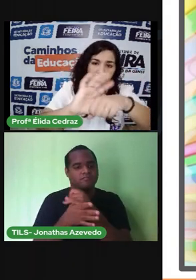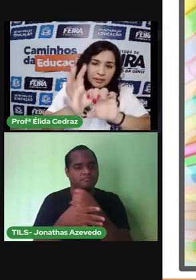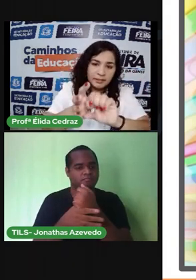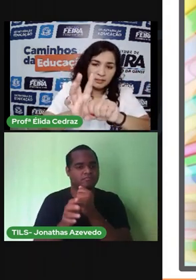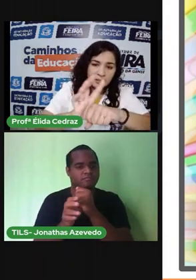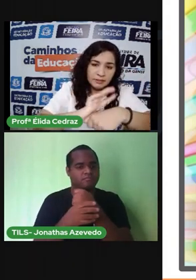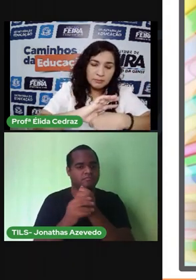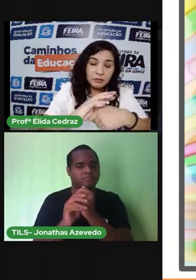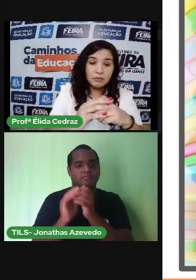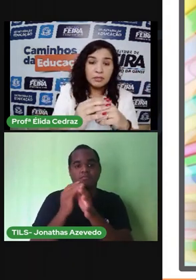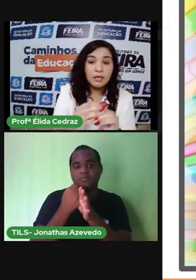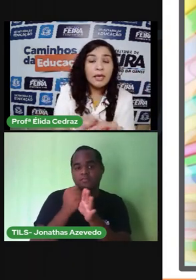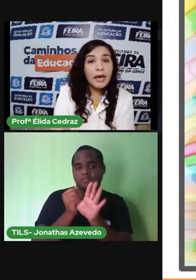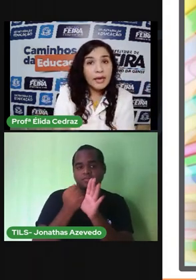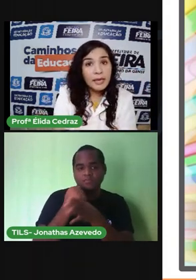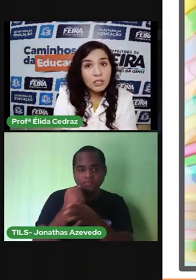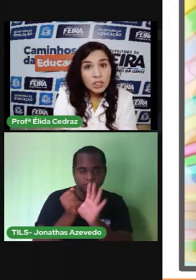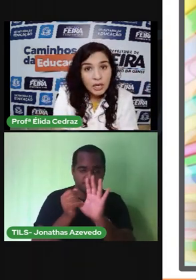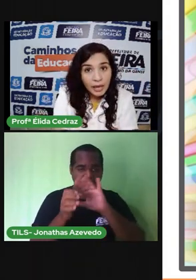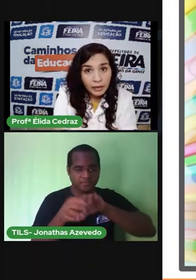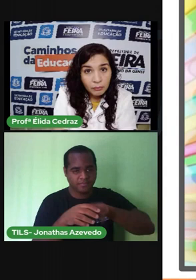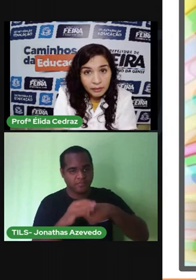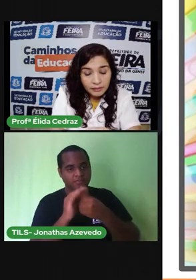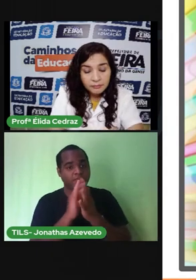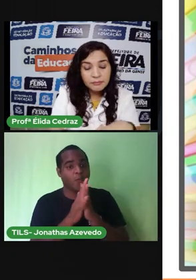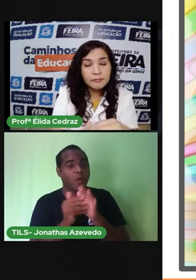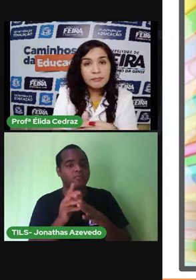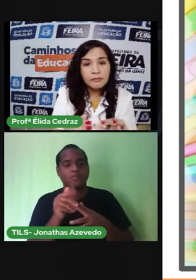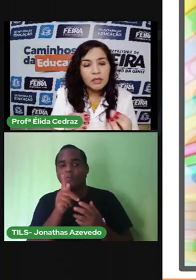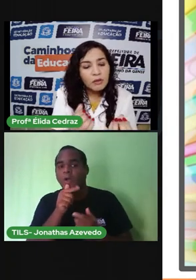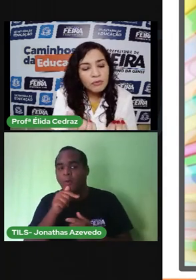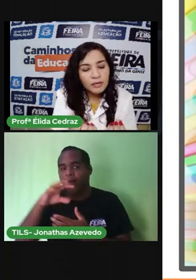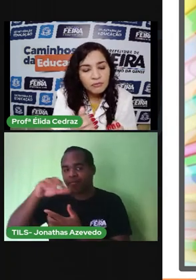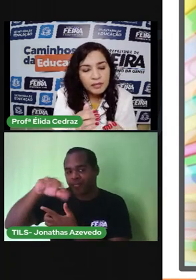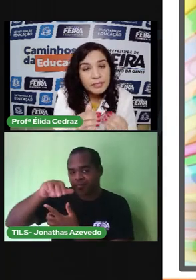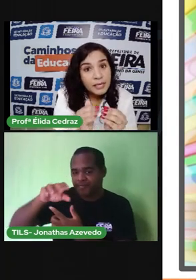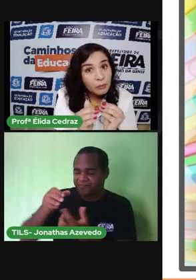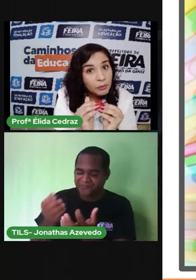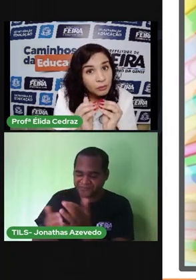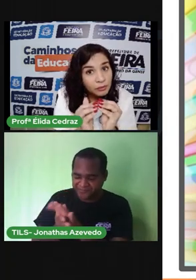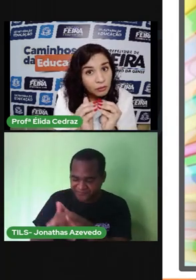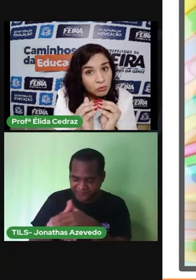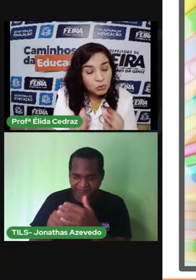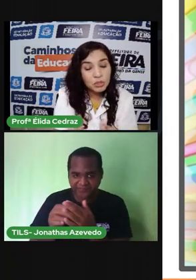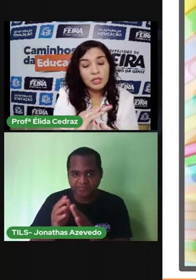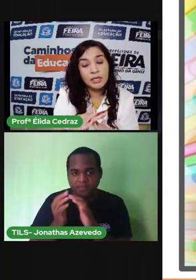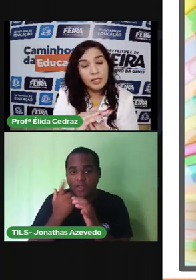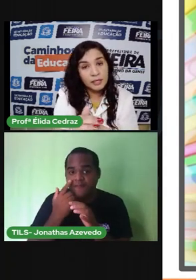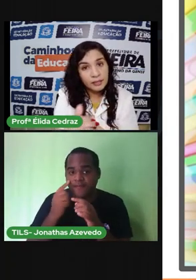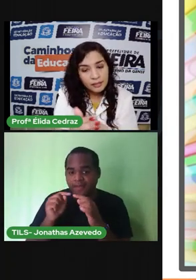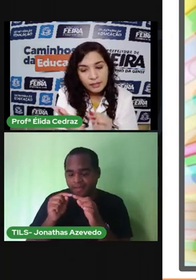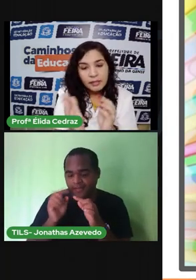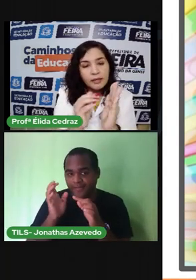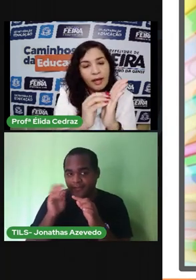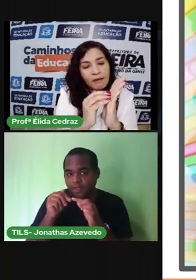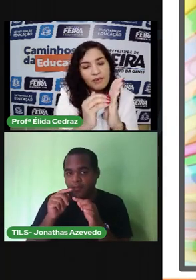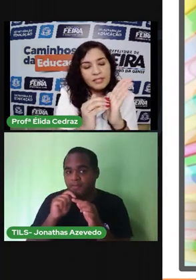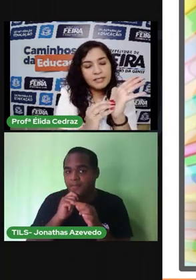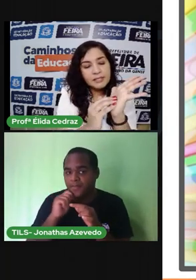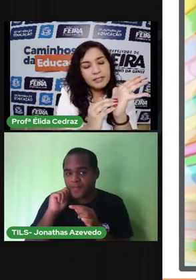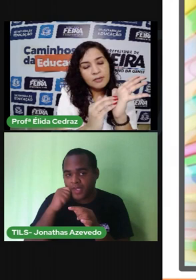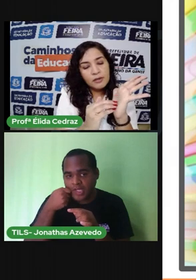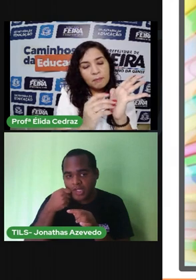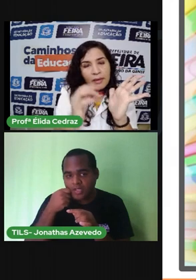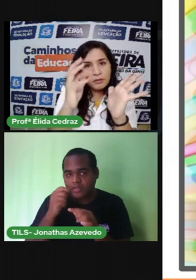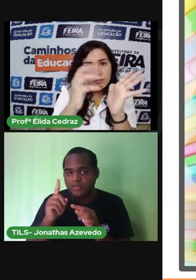sabão assim nas mãos enxágua verifica se a unha não está com sujeira aí